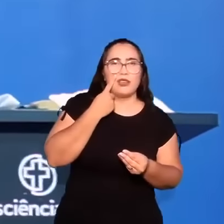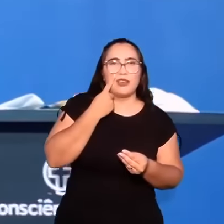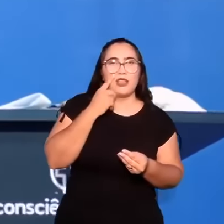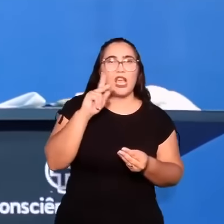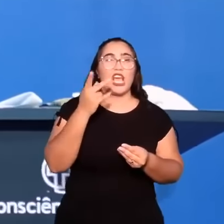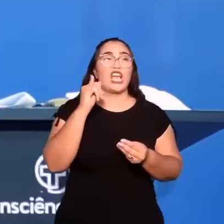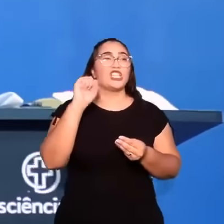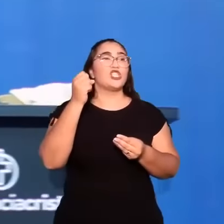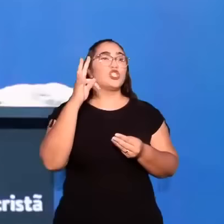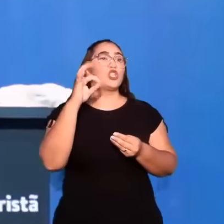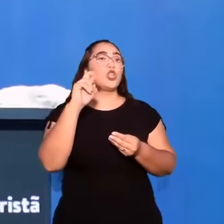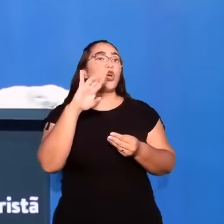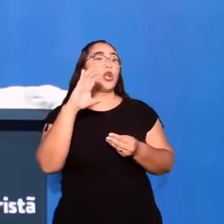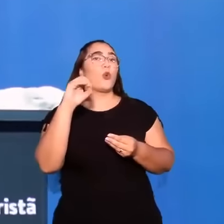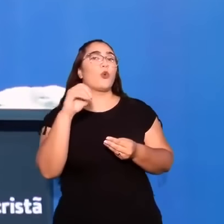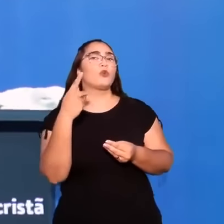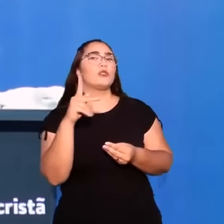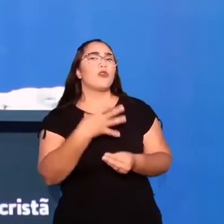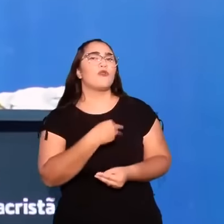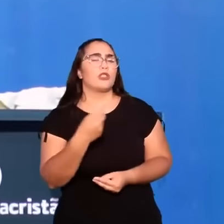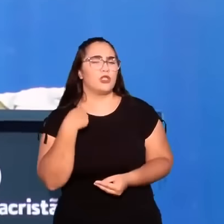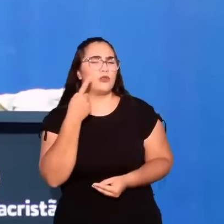histórico. Dos filhos. Vem,